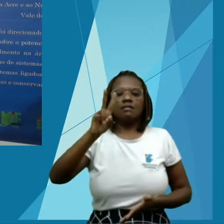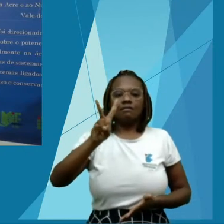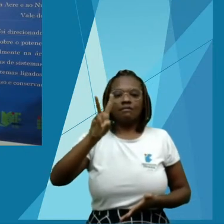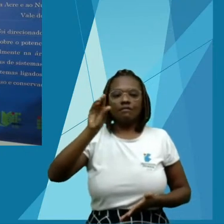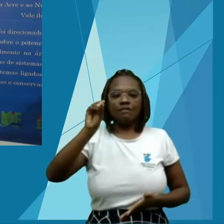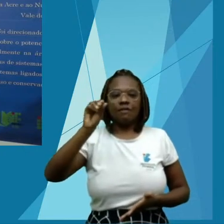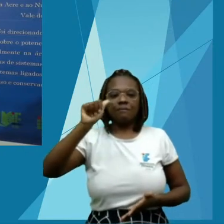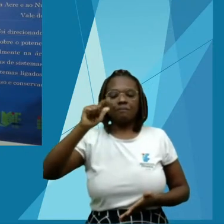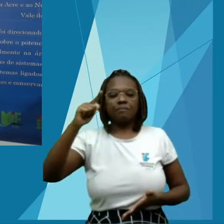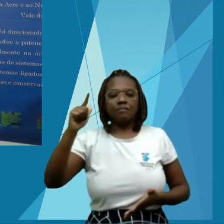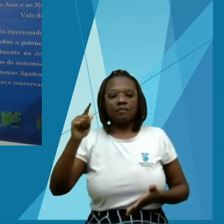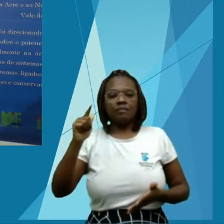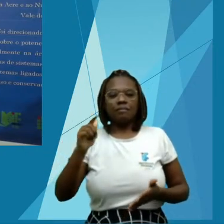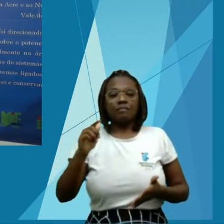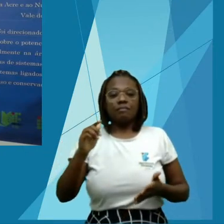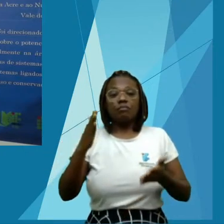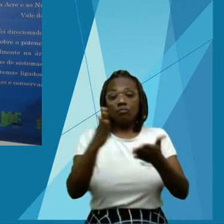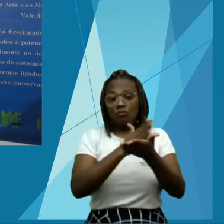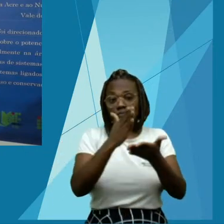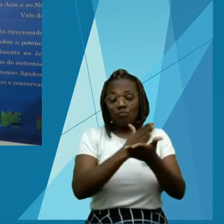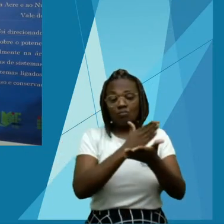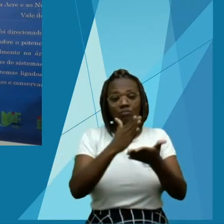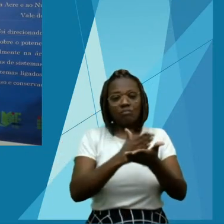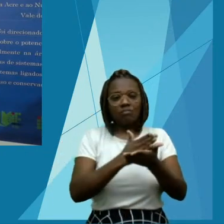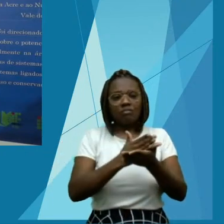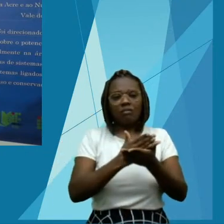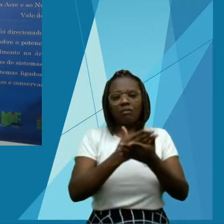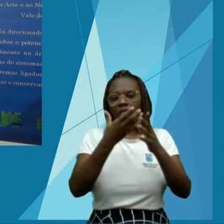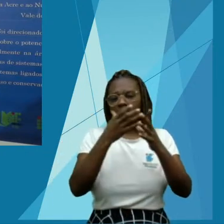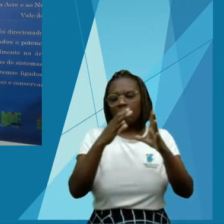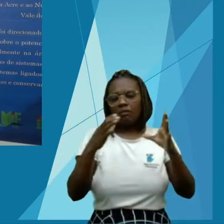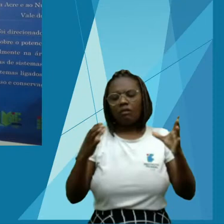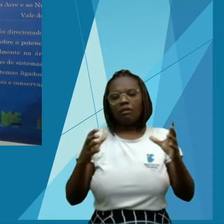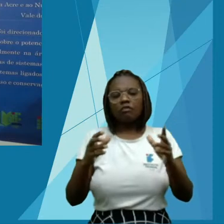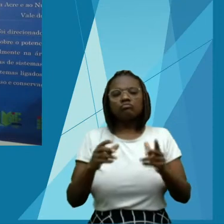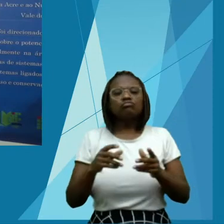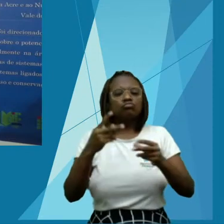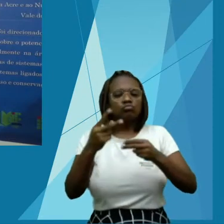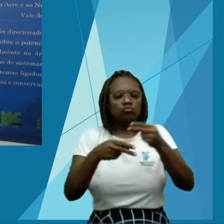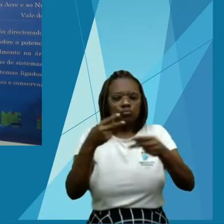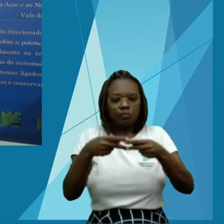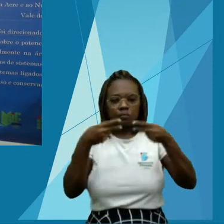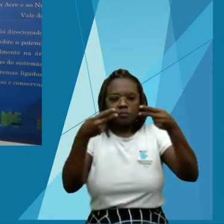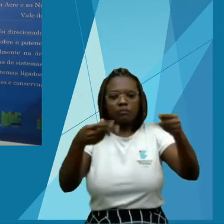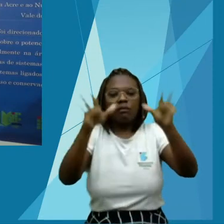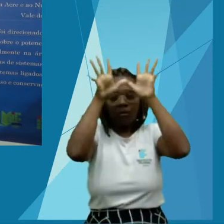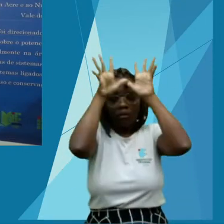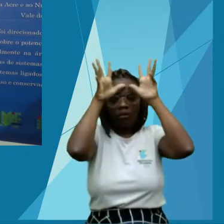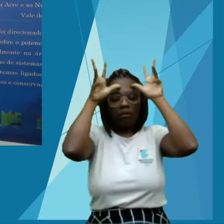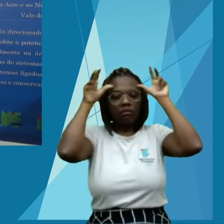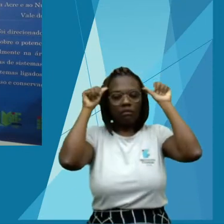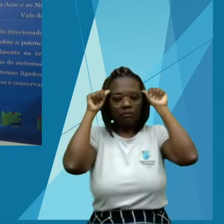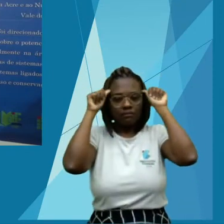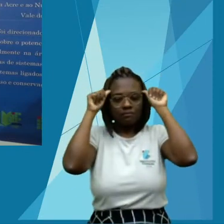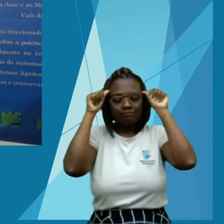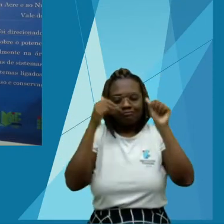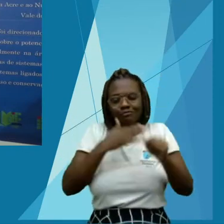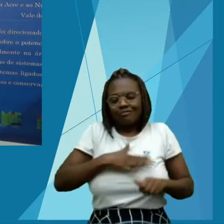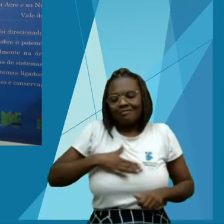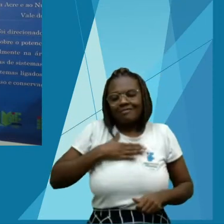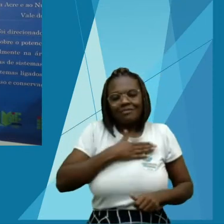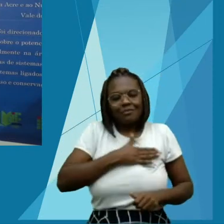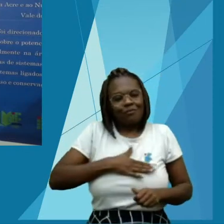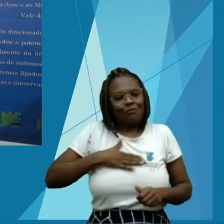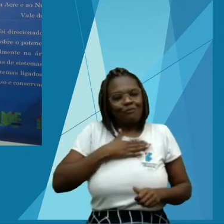Uma grande oportunidade de conhecer um pouquinho mais sobre as pessoas, o local e a relação